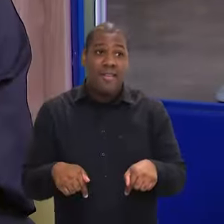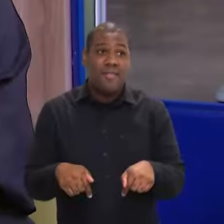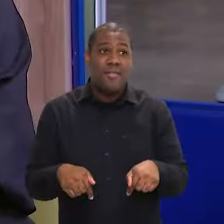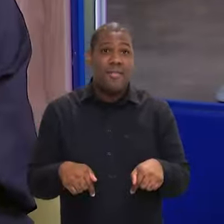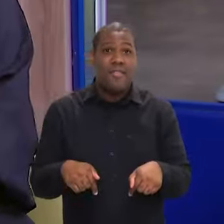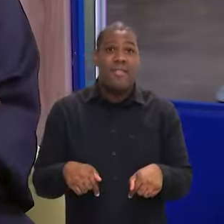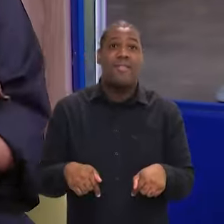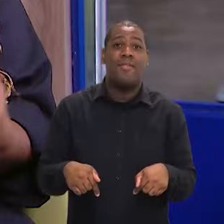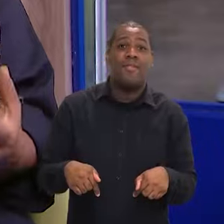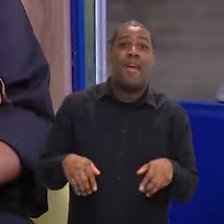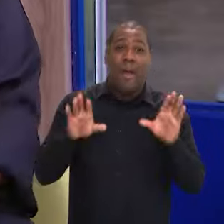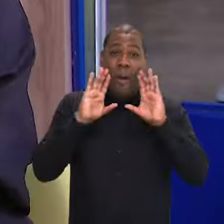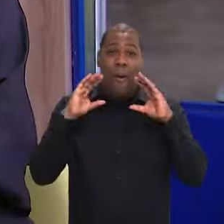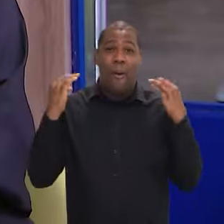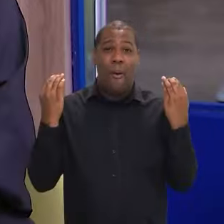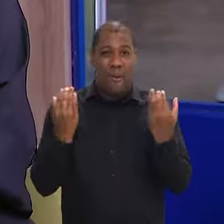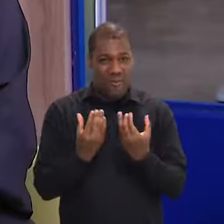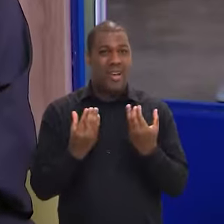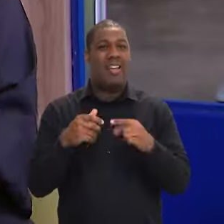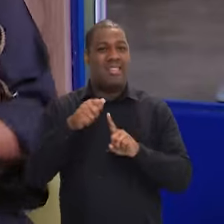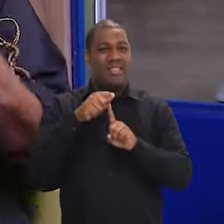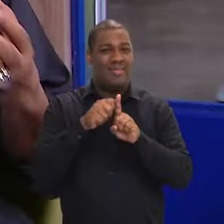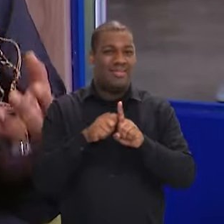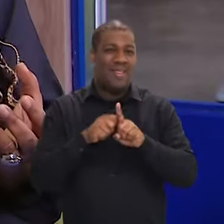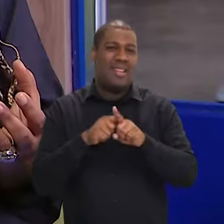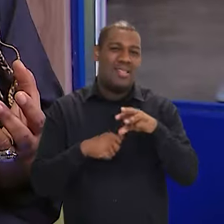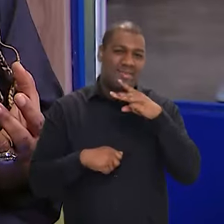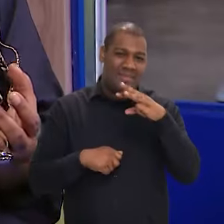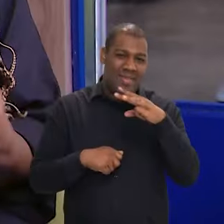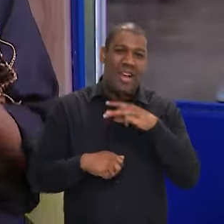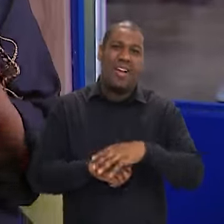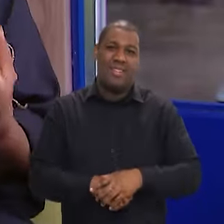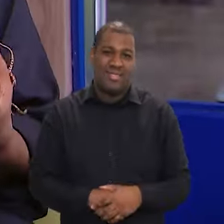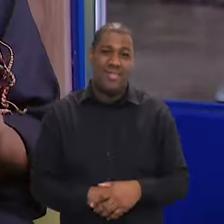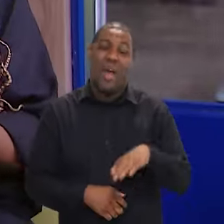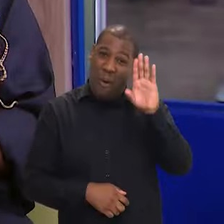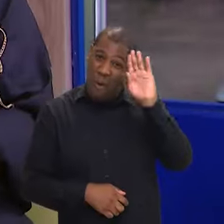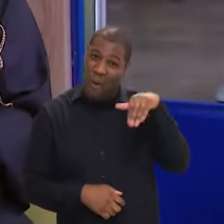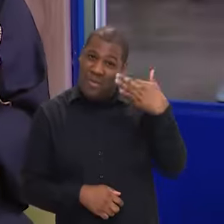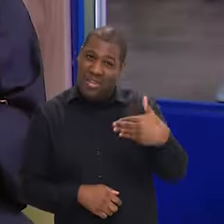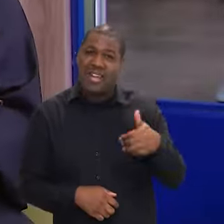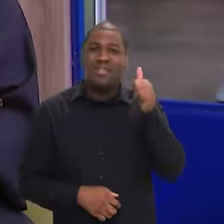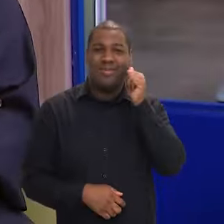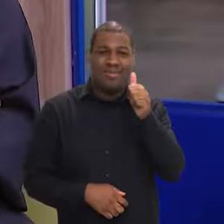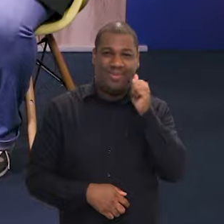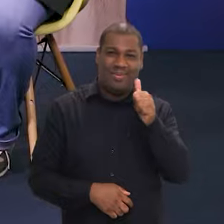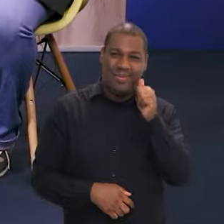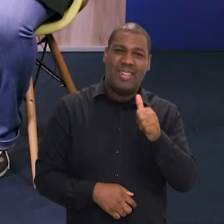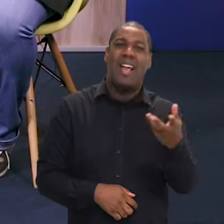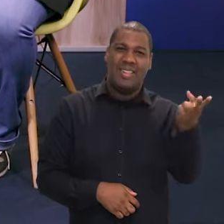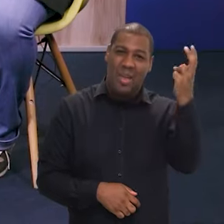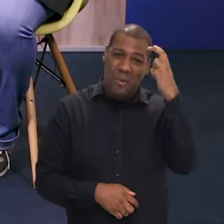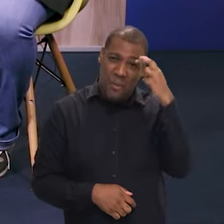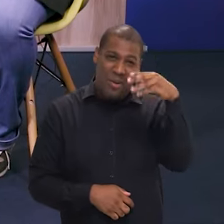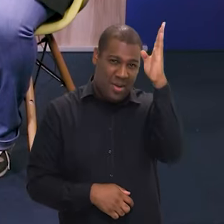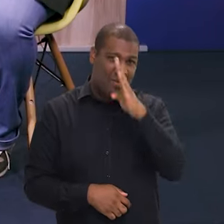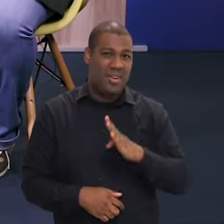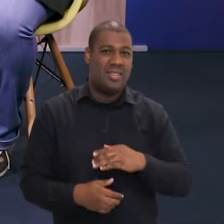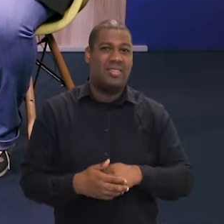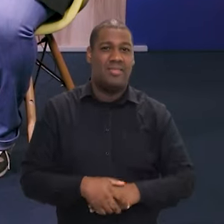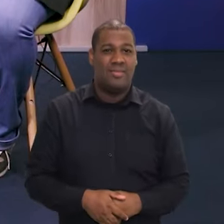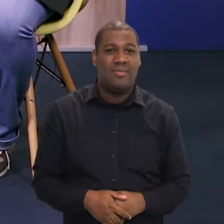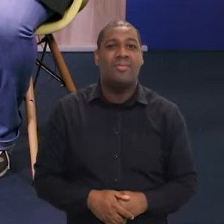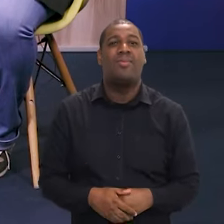todo mundo aqui e colocar a nossa conferência no mês de março. É um presente para as mulheres também, nesse momento que as